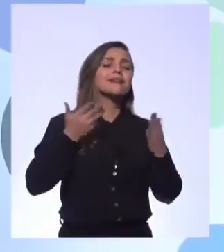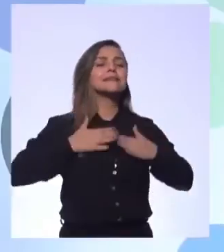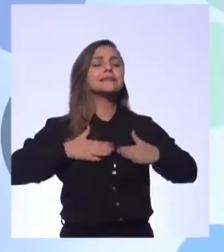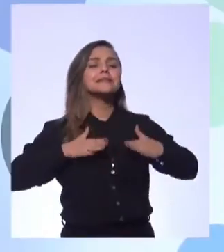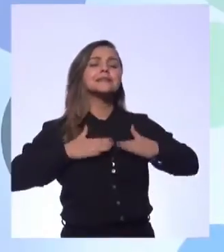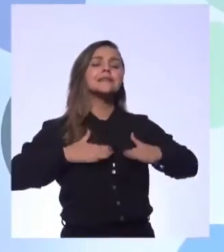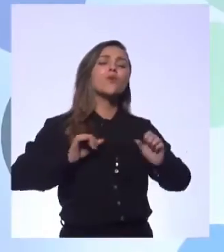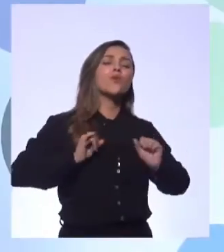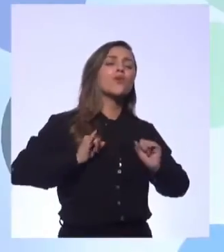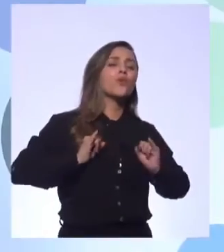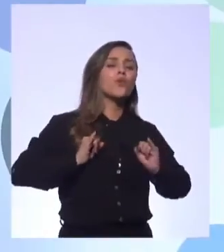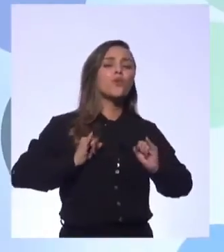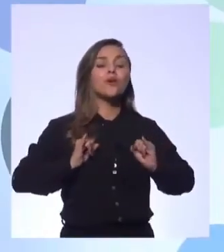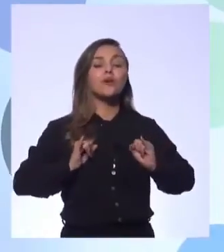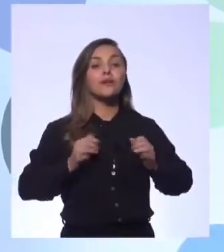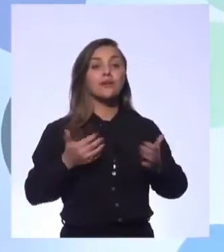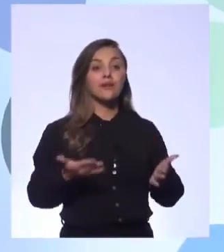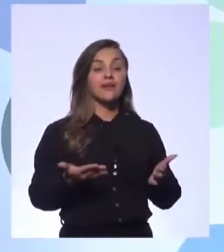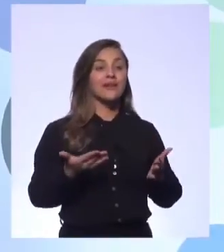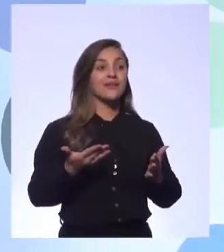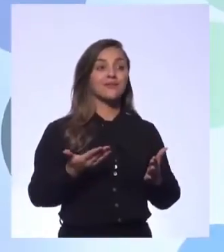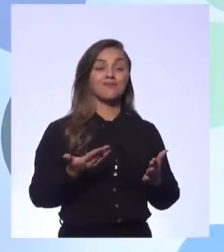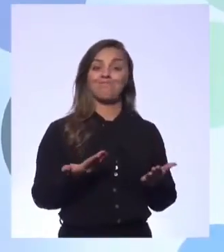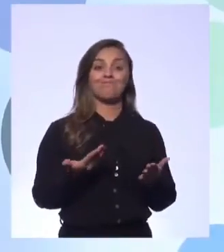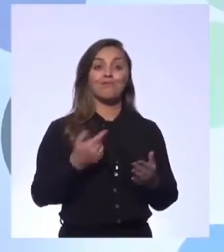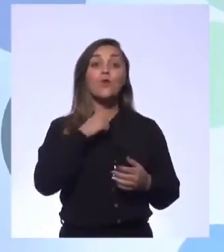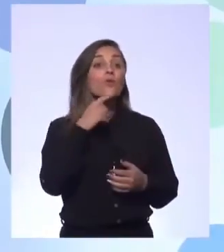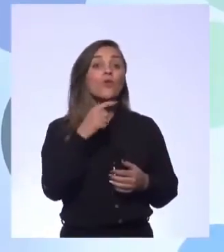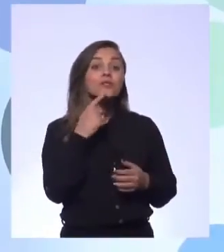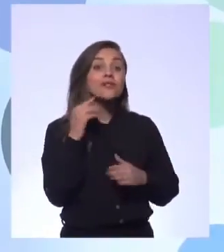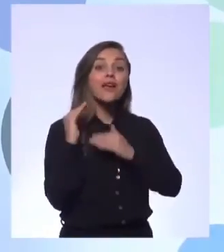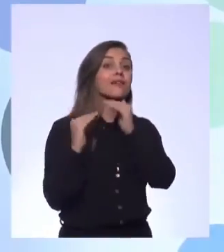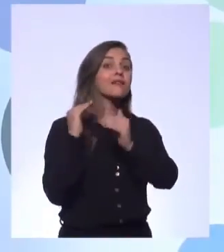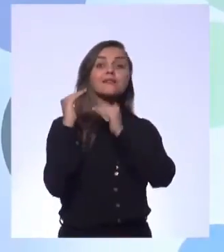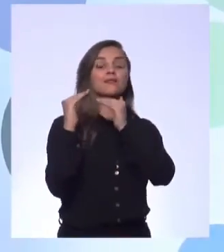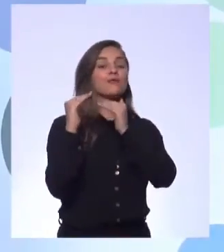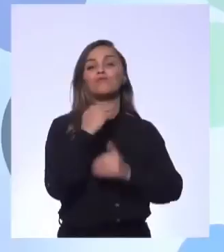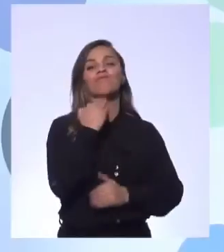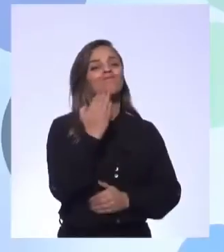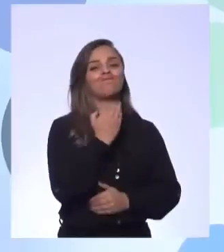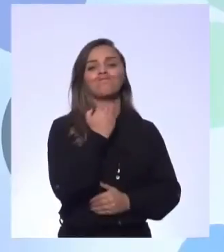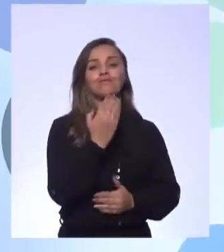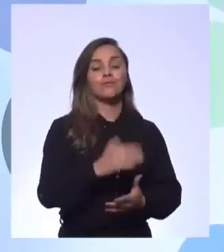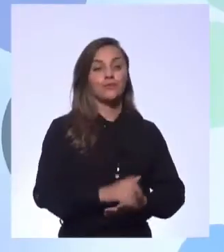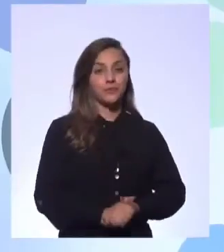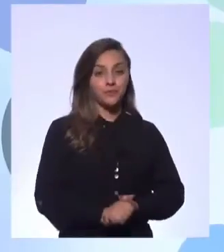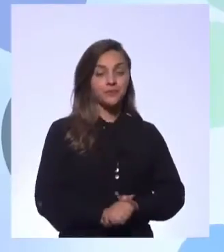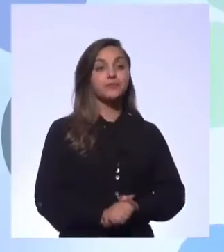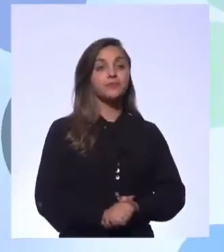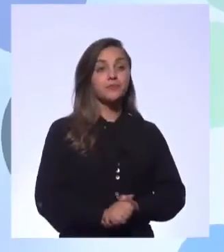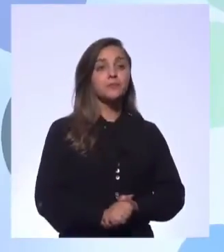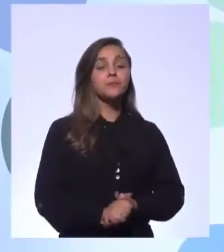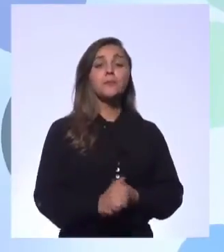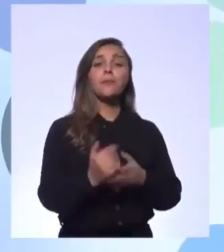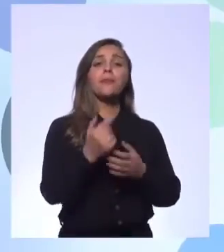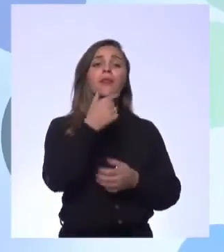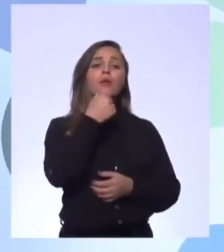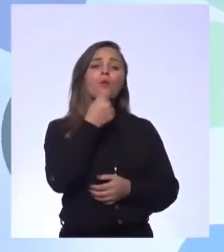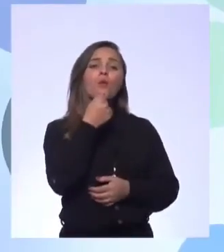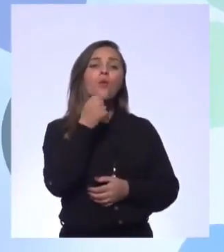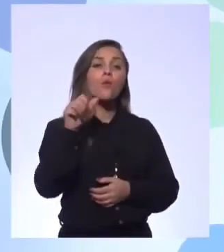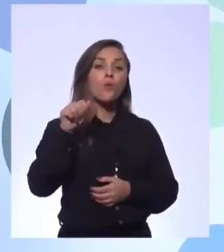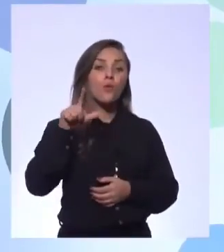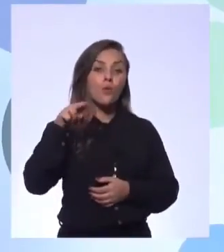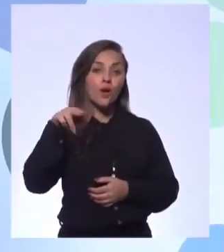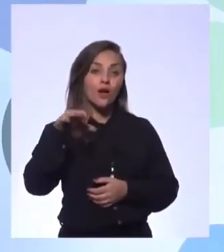de alguma Porque a zona de conforto é um negócio bem legal, pena que nada cresce lá. É, isto. O Rodrigo está perguntando, professor, isso é uma pergunta que é bem legal,